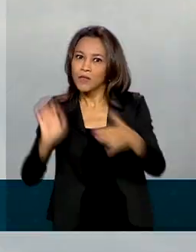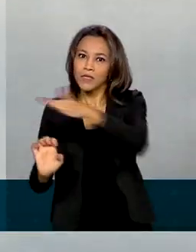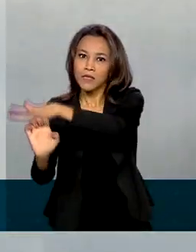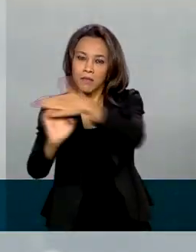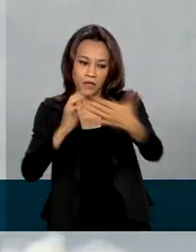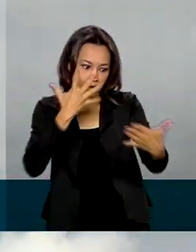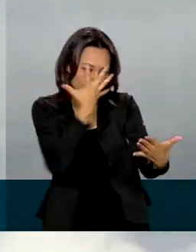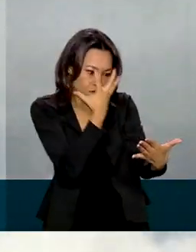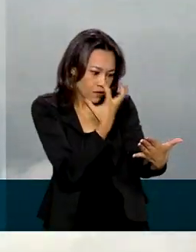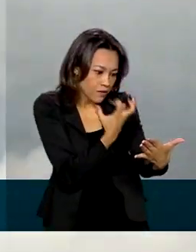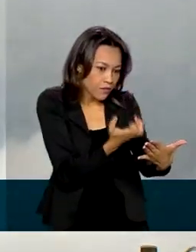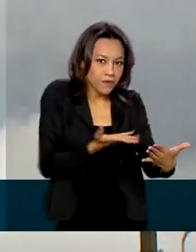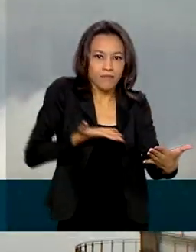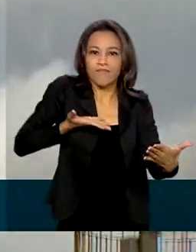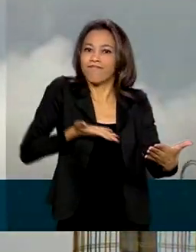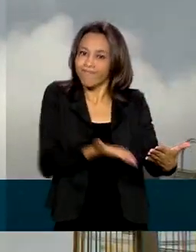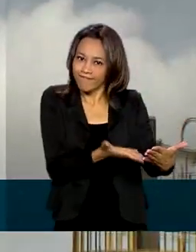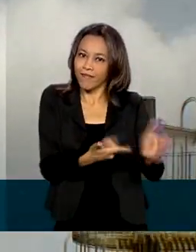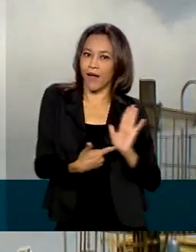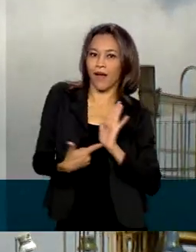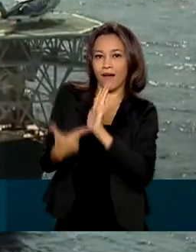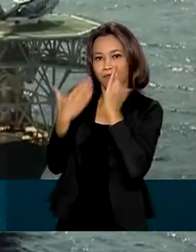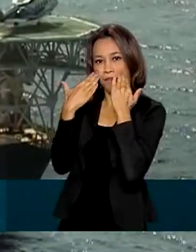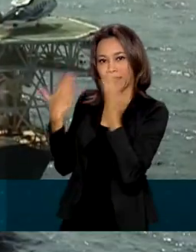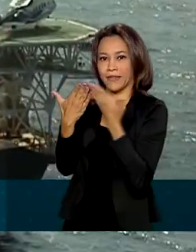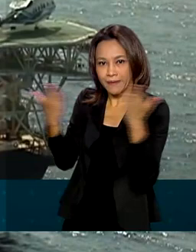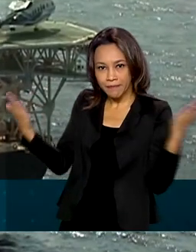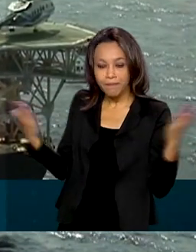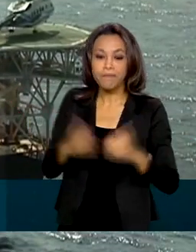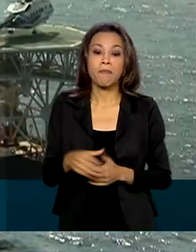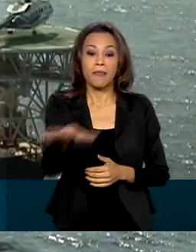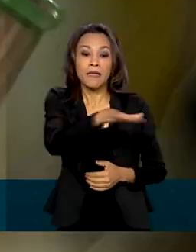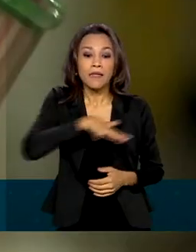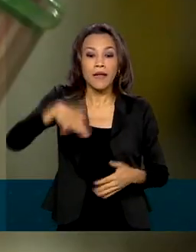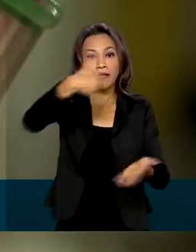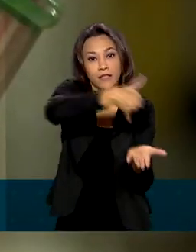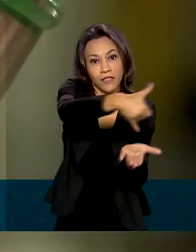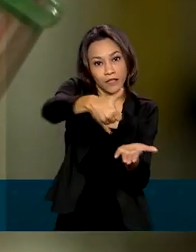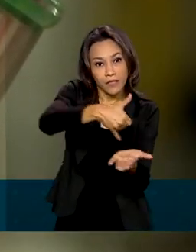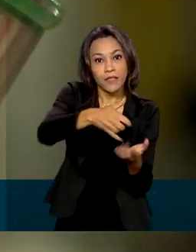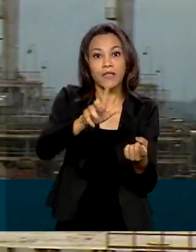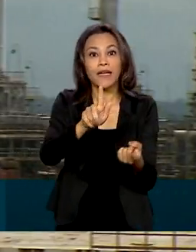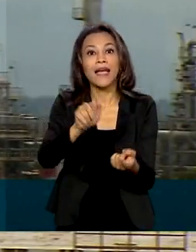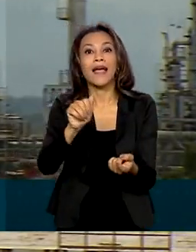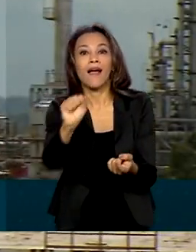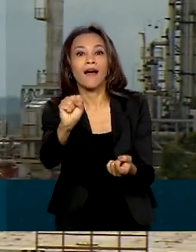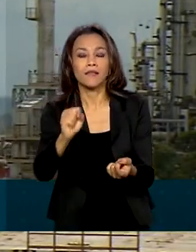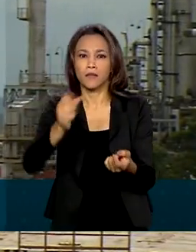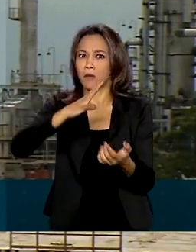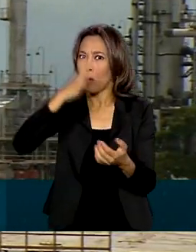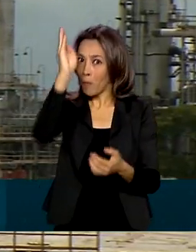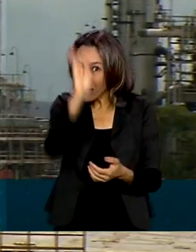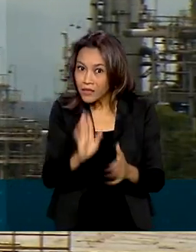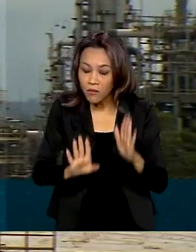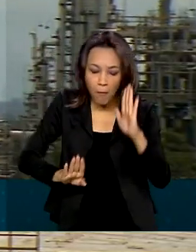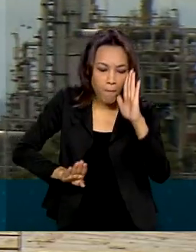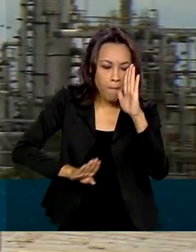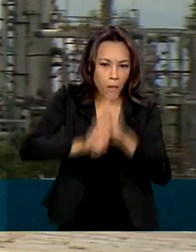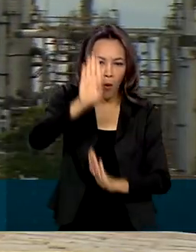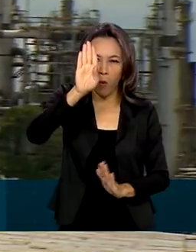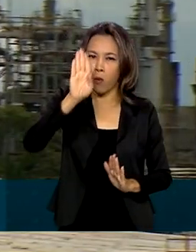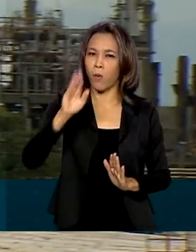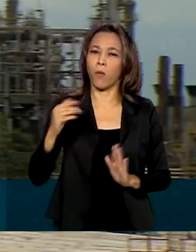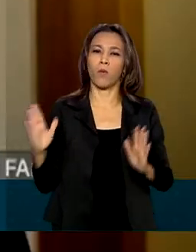estrangeiro. As concessões na área de petróleo e gás natural fizeram o Brasil bater recorde na exportação dos produtos